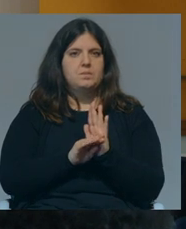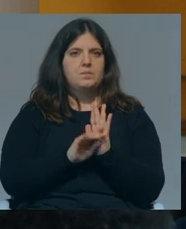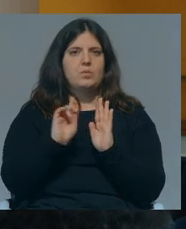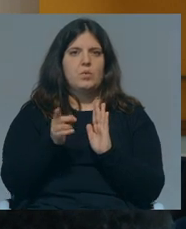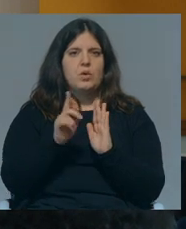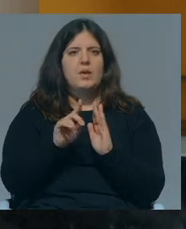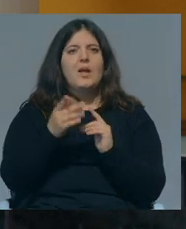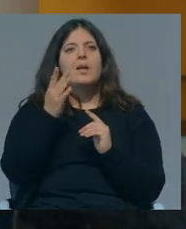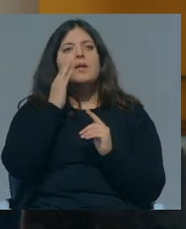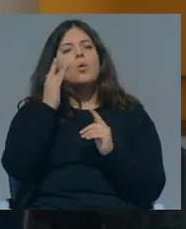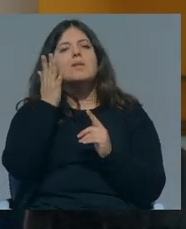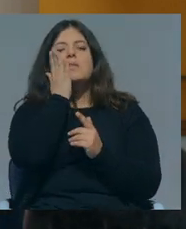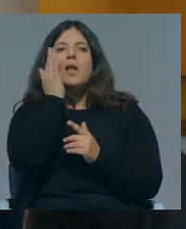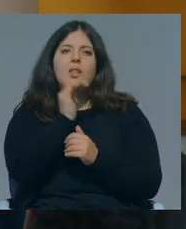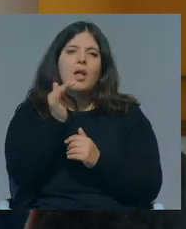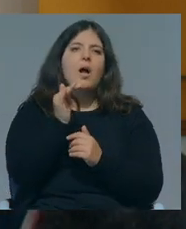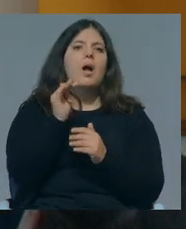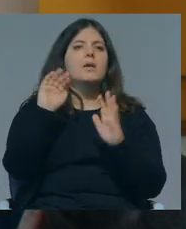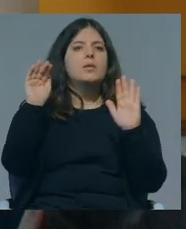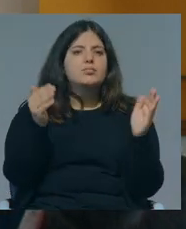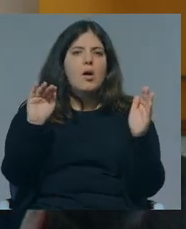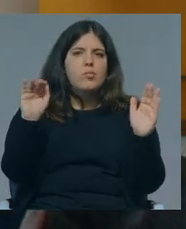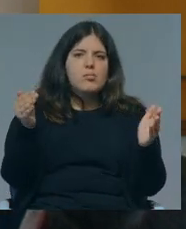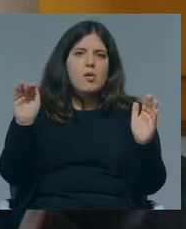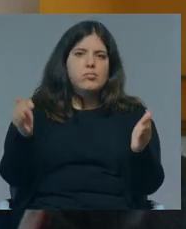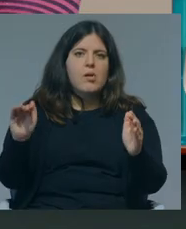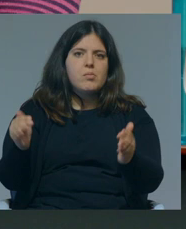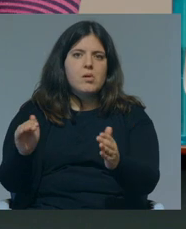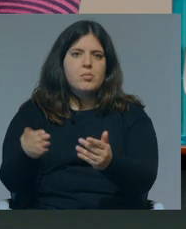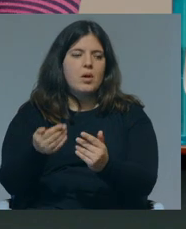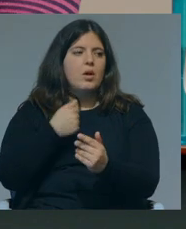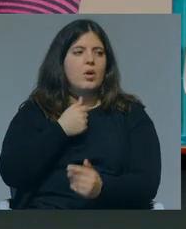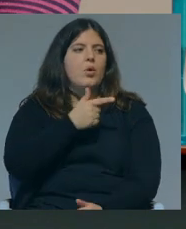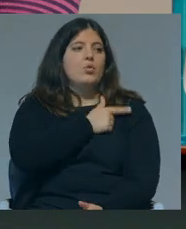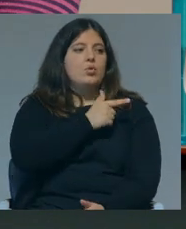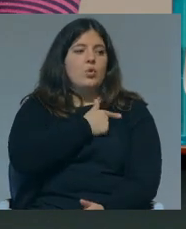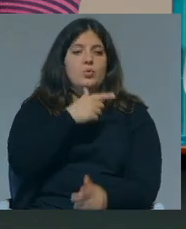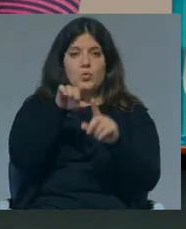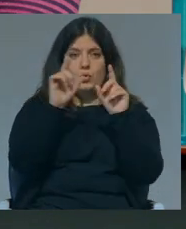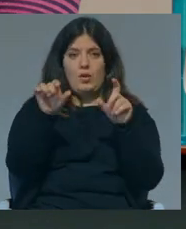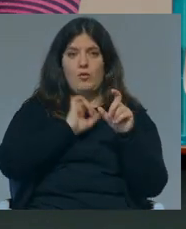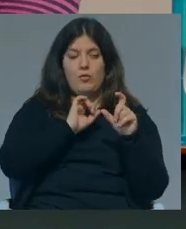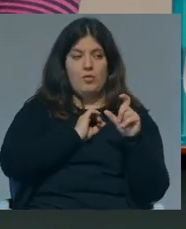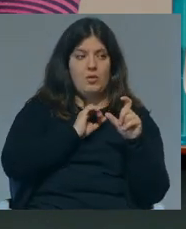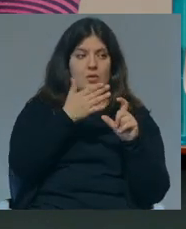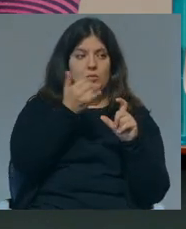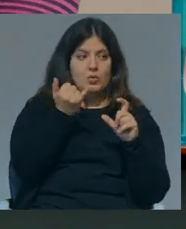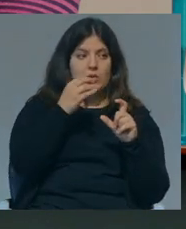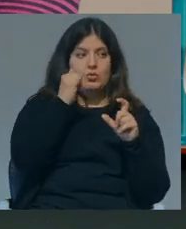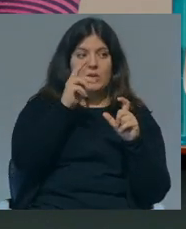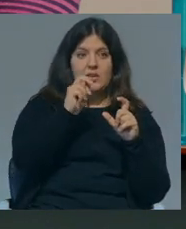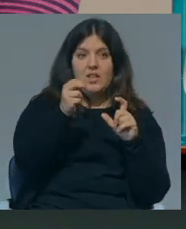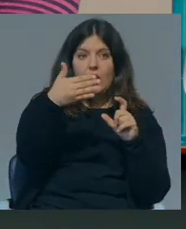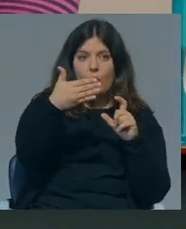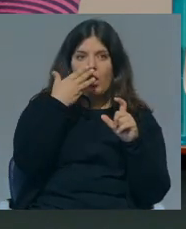uma espécie de tendência para diminuir. Por exemplo, eu andei em turmas no meu secundário, a minha turma dessembro tínhamos 31